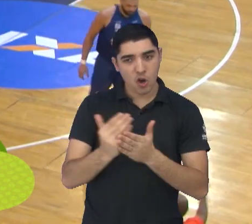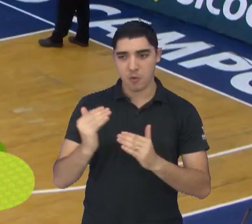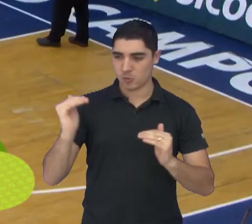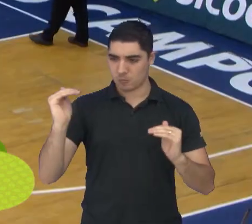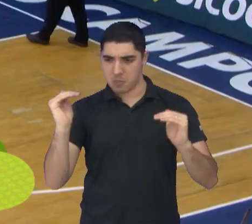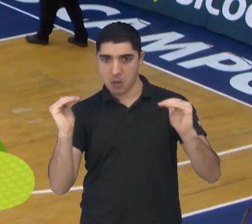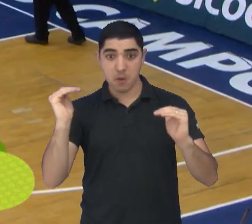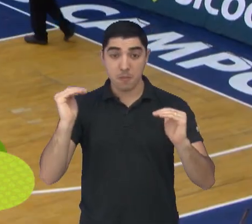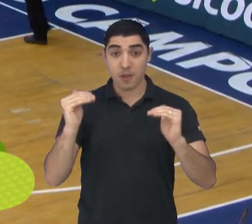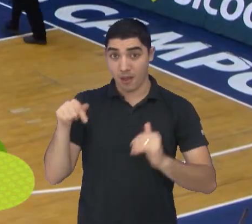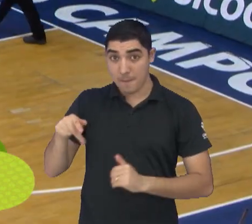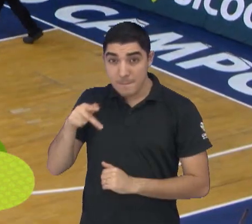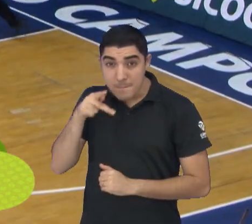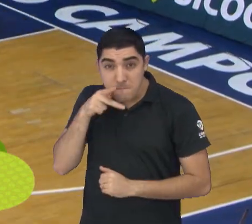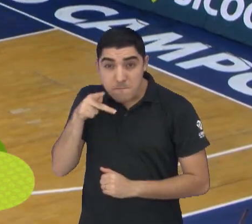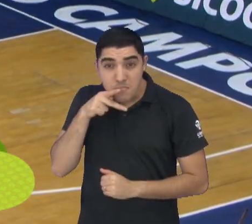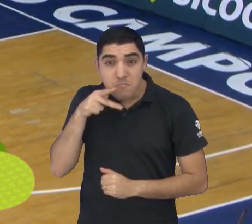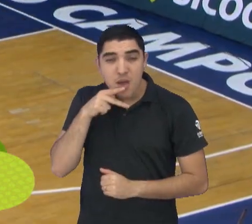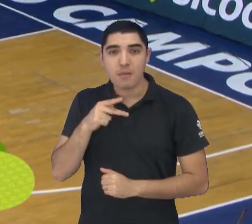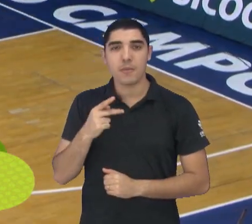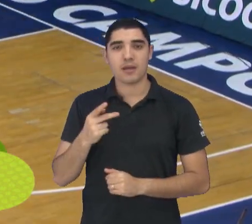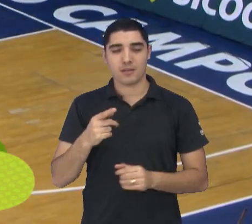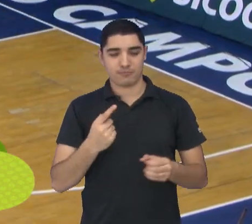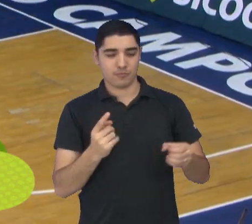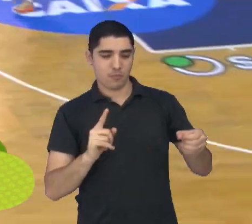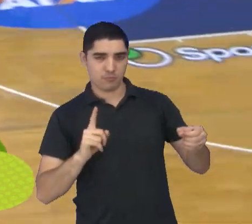e o Unifacisa nos lances livres.